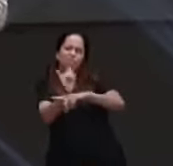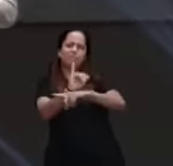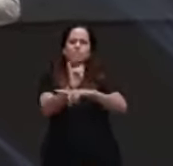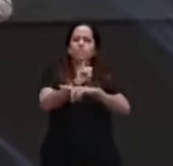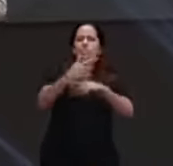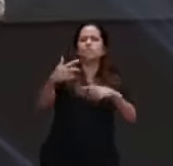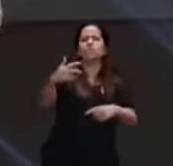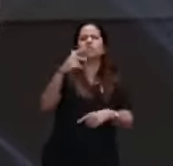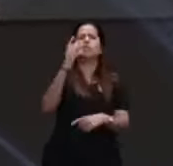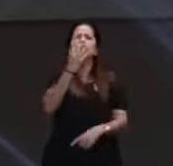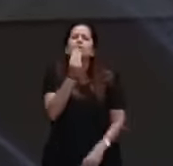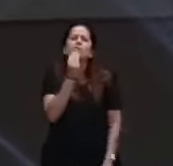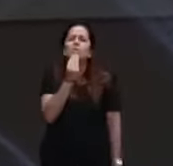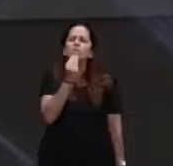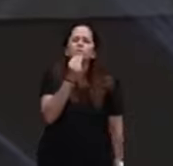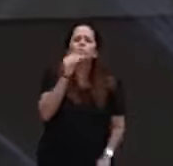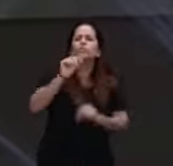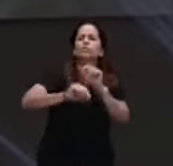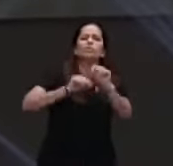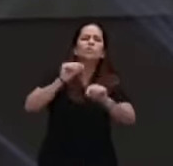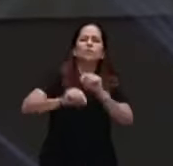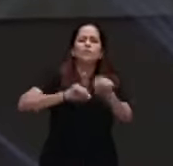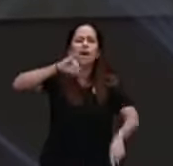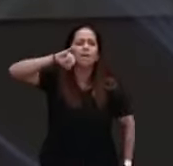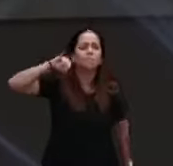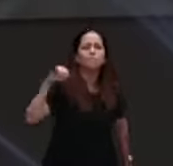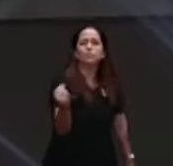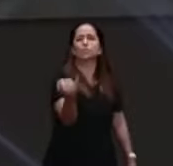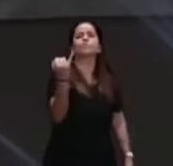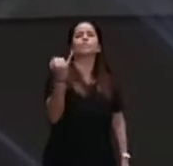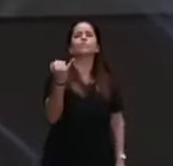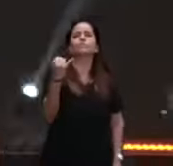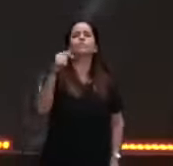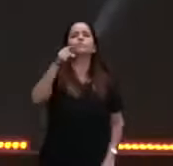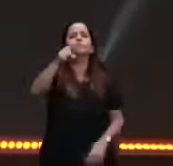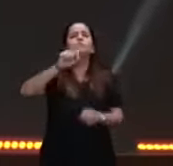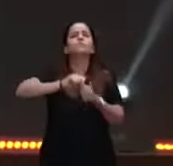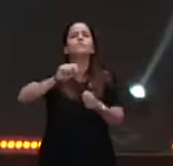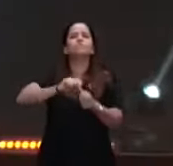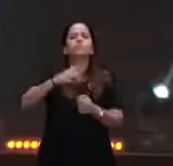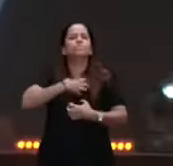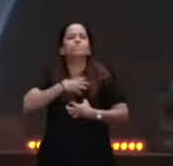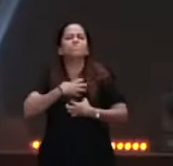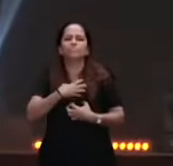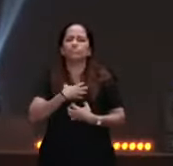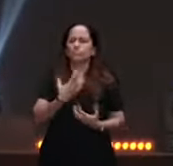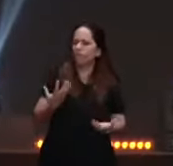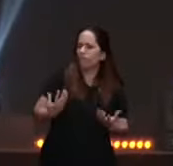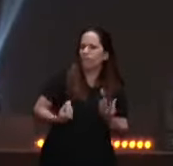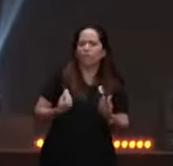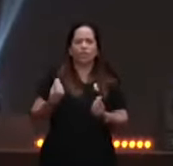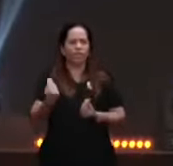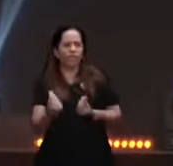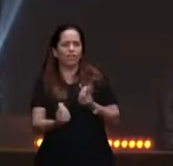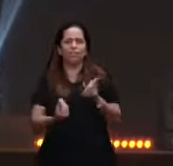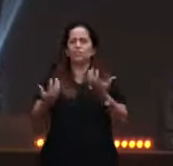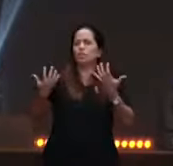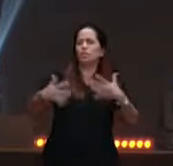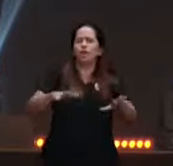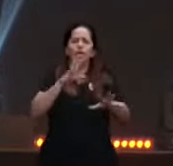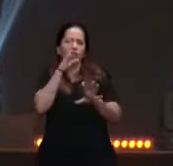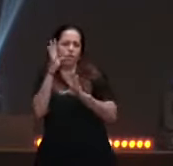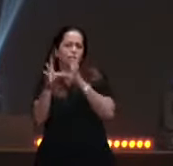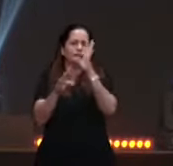e você fica só nesse reme-reme, nessa vida mais ou menos, eu quero te falar, que vai chegar um dia, em que você não vai ter mais